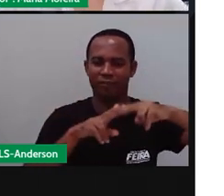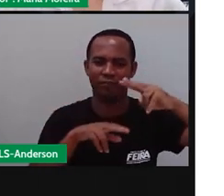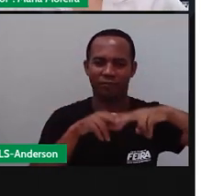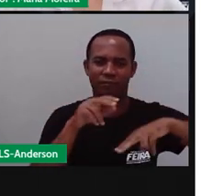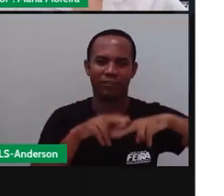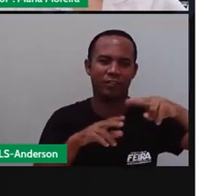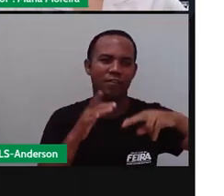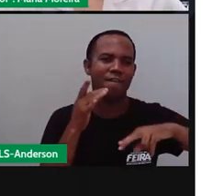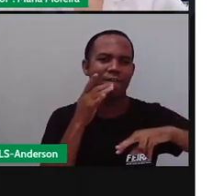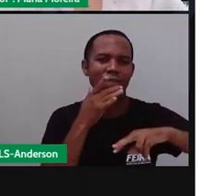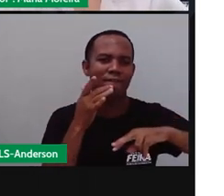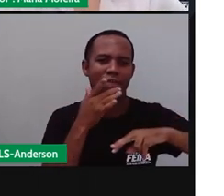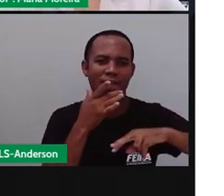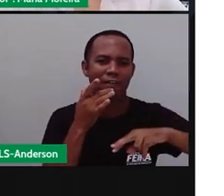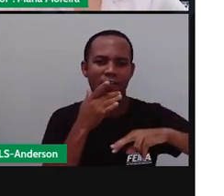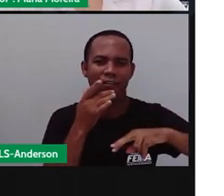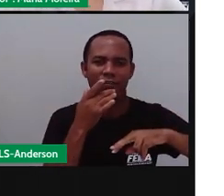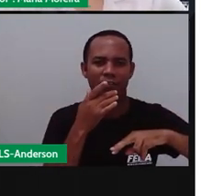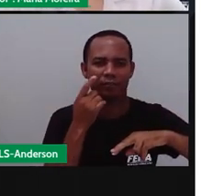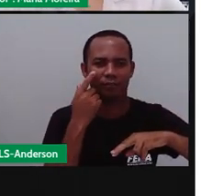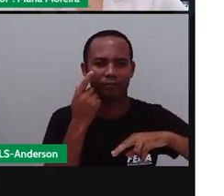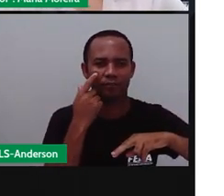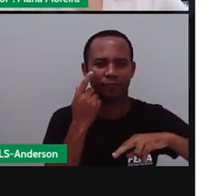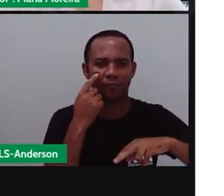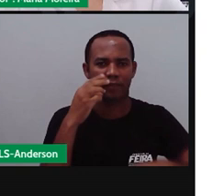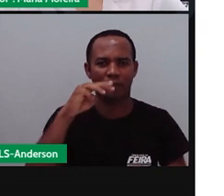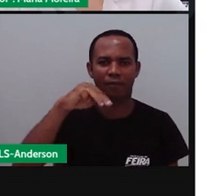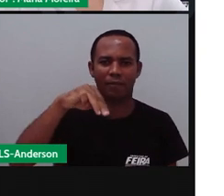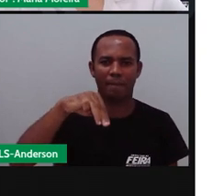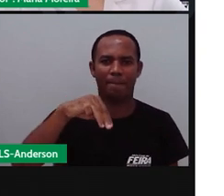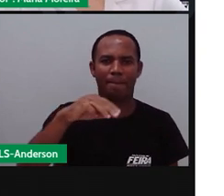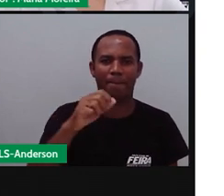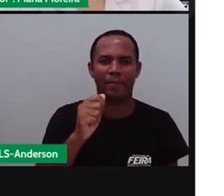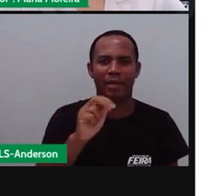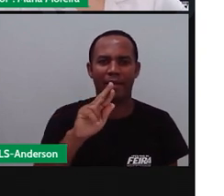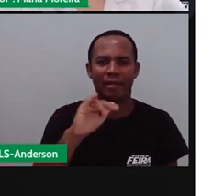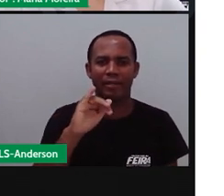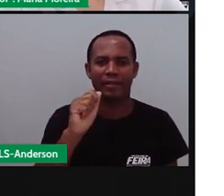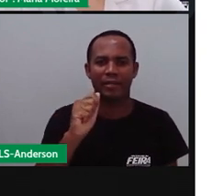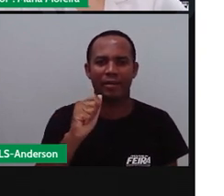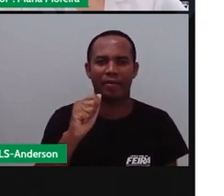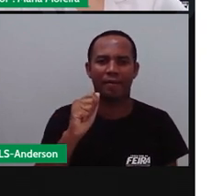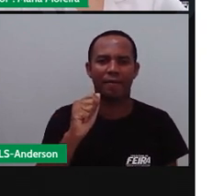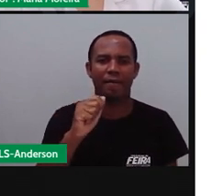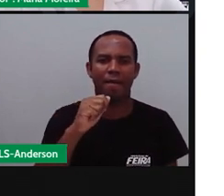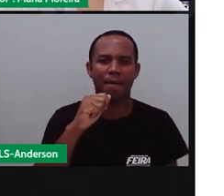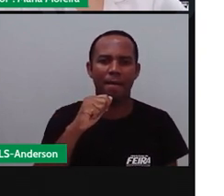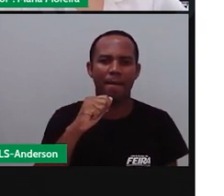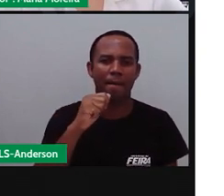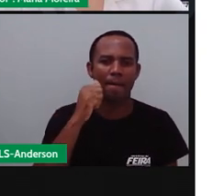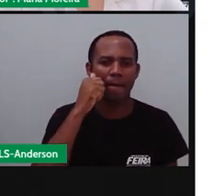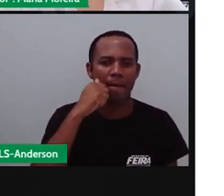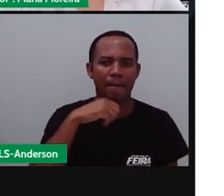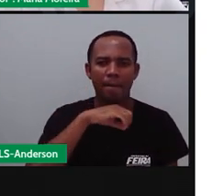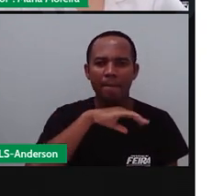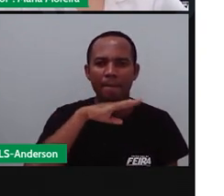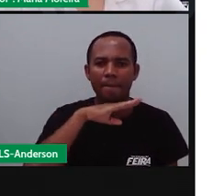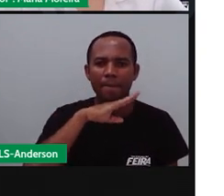deliciosos quitudes, né? Maria, que não sou eu, é mãe da aluna Juliana, né? E ela comprou o quê?